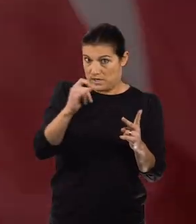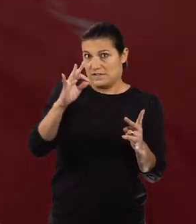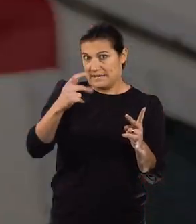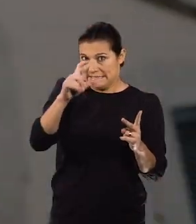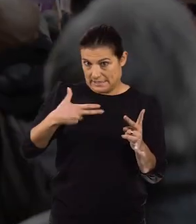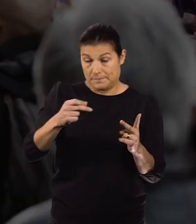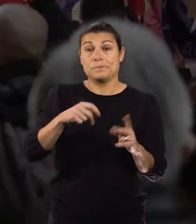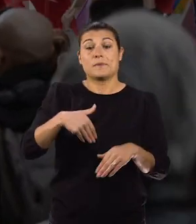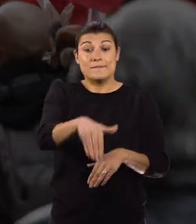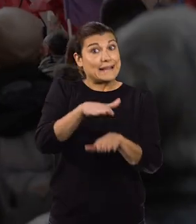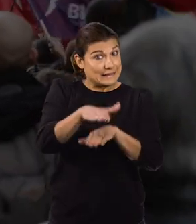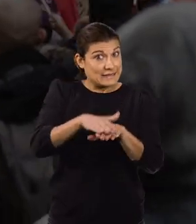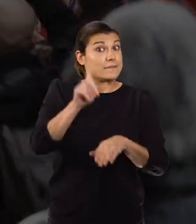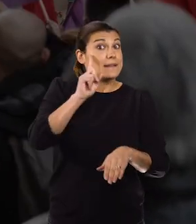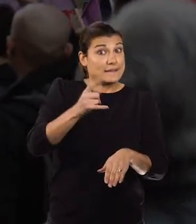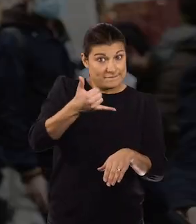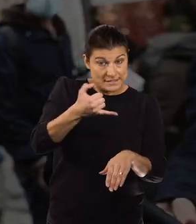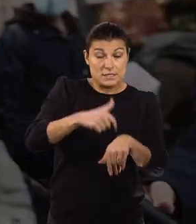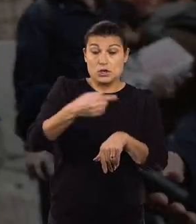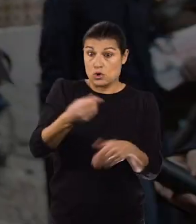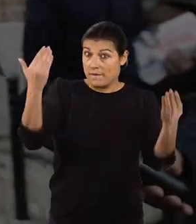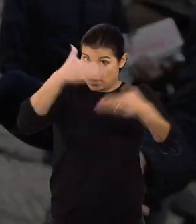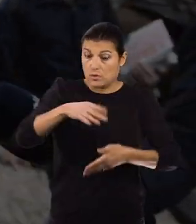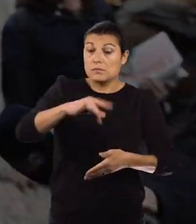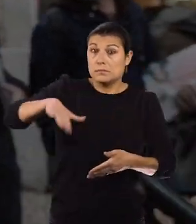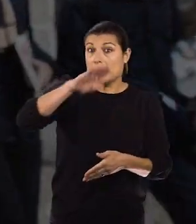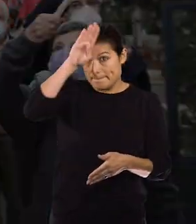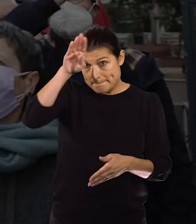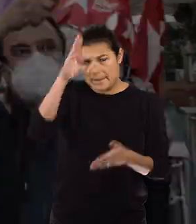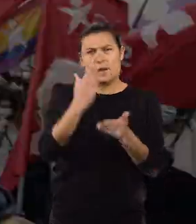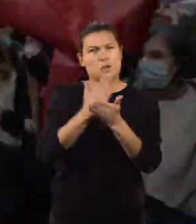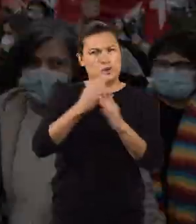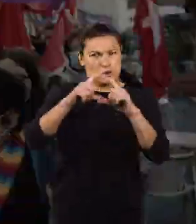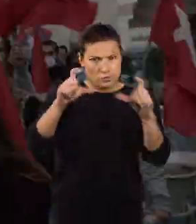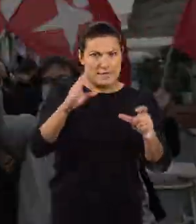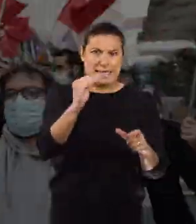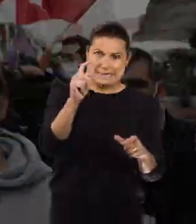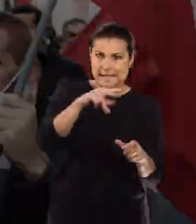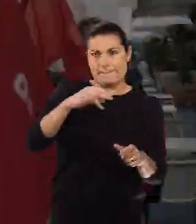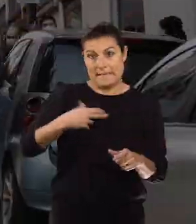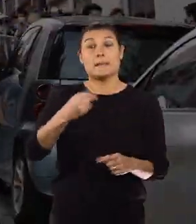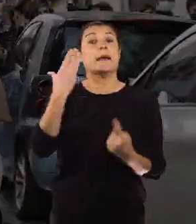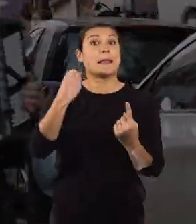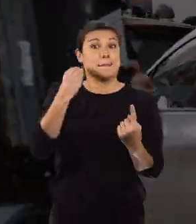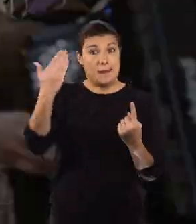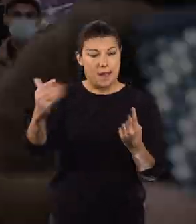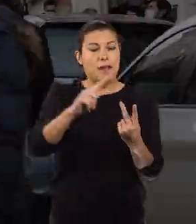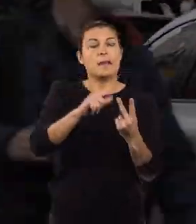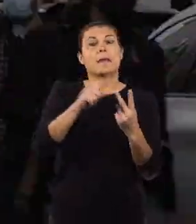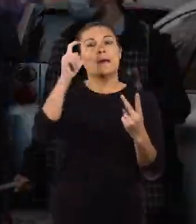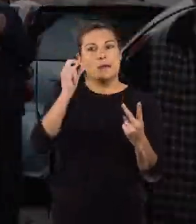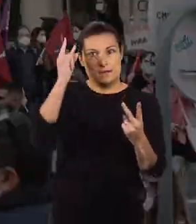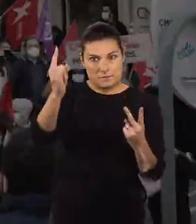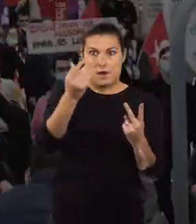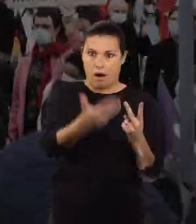Comencio esta terça-feira, dia 25, 9 da noite, em Braga, na Escola Secundária Sade Miranda, com Catarina Martins, José Maria